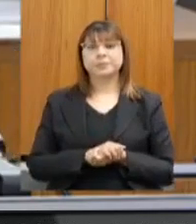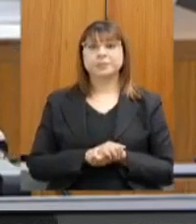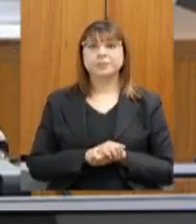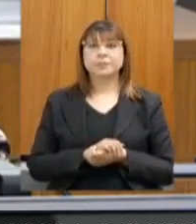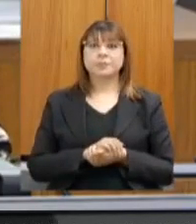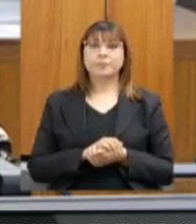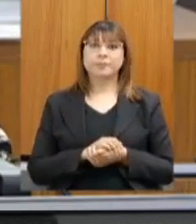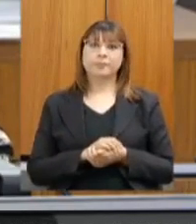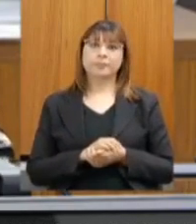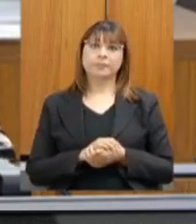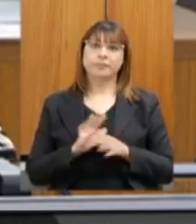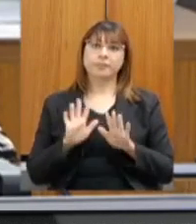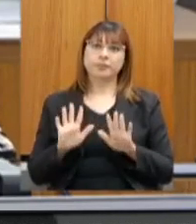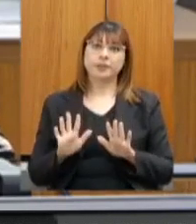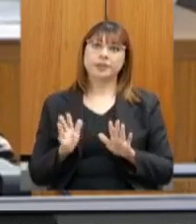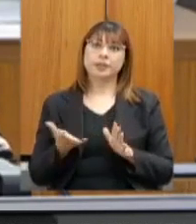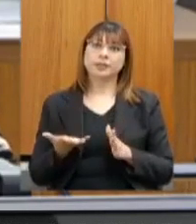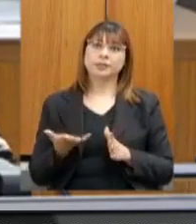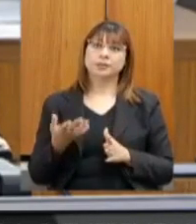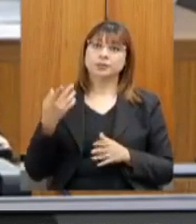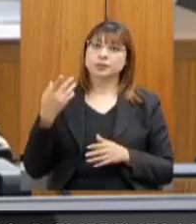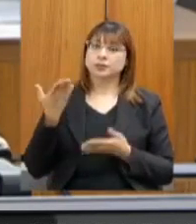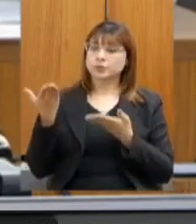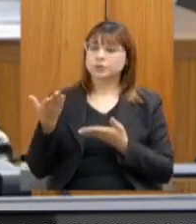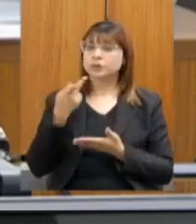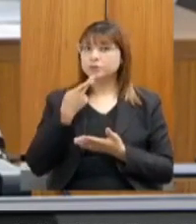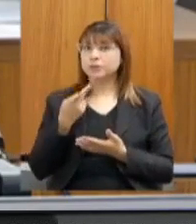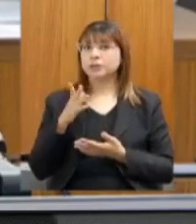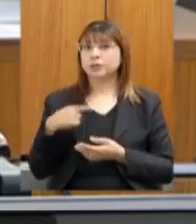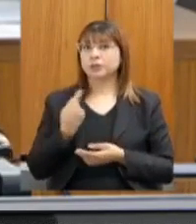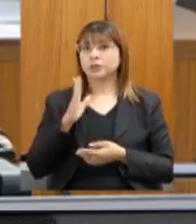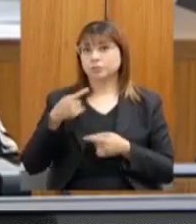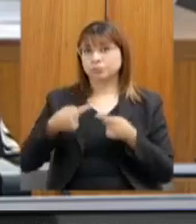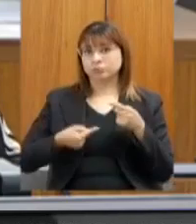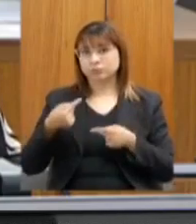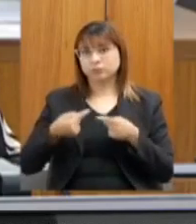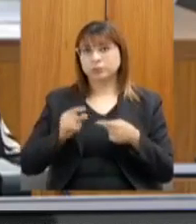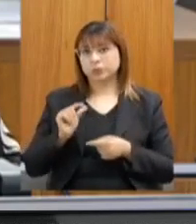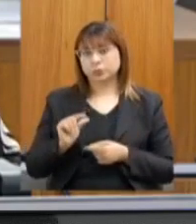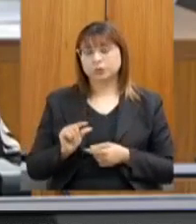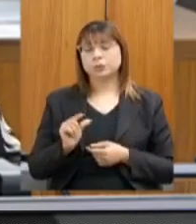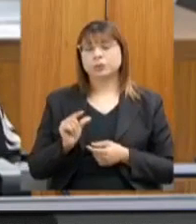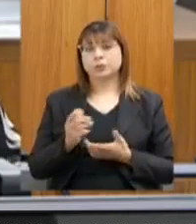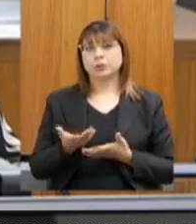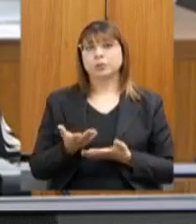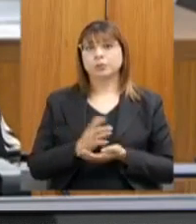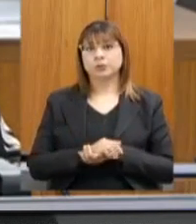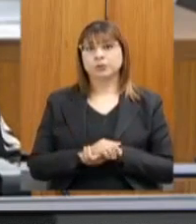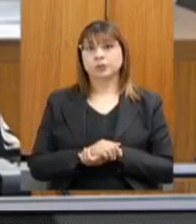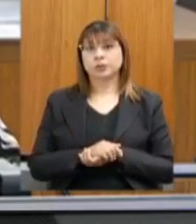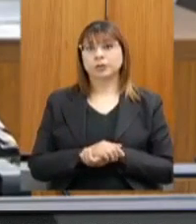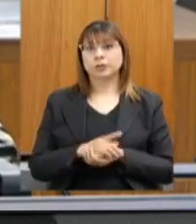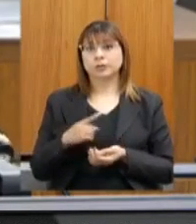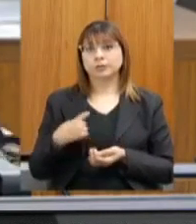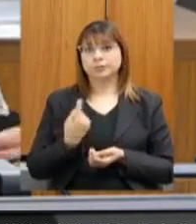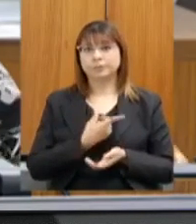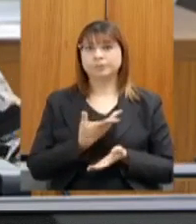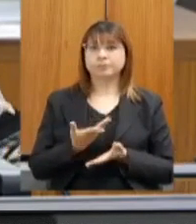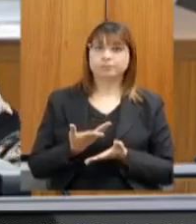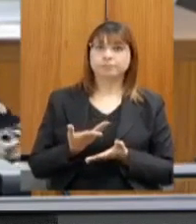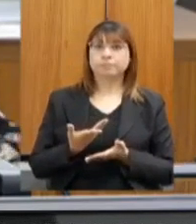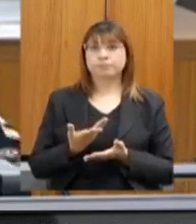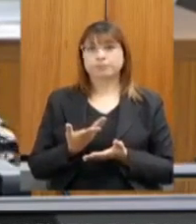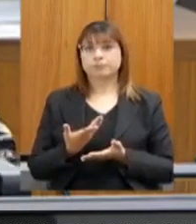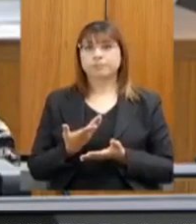sobre as suas considerações, deputado, eu acho, nós já tivemos a oportunidade de debater um pouco sobre isso, e a gente tem convergência de